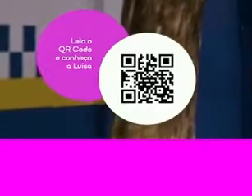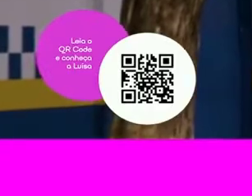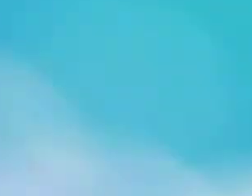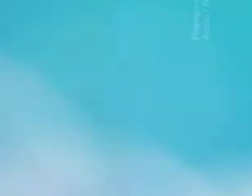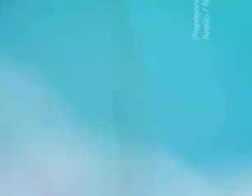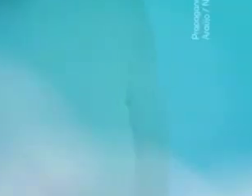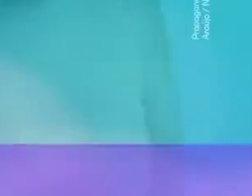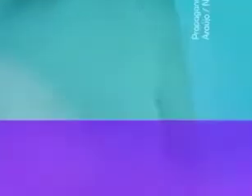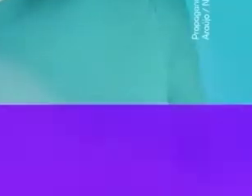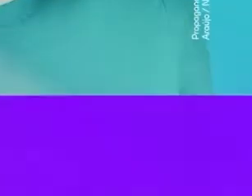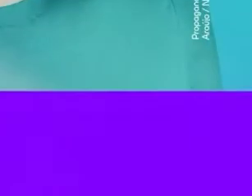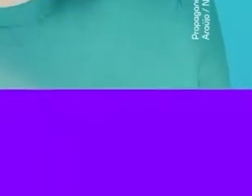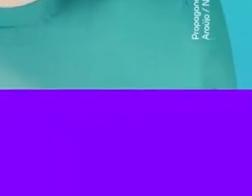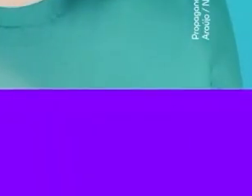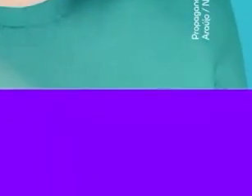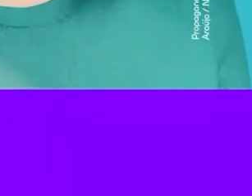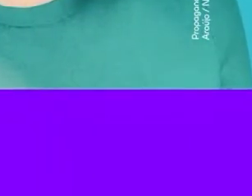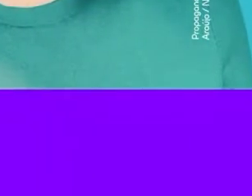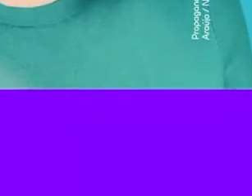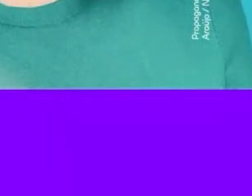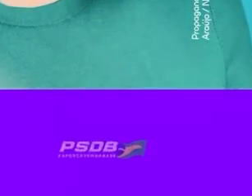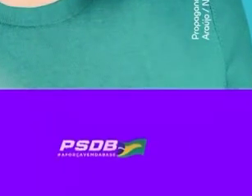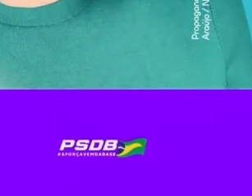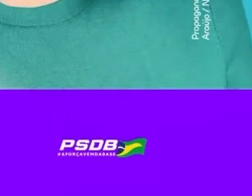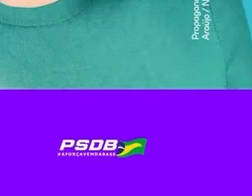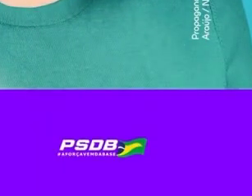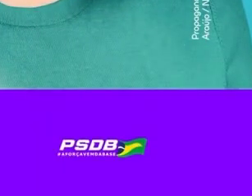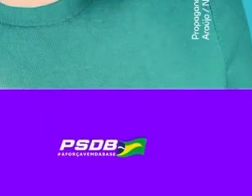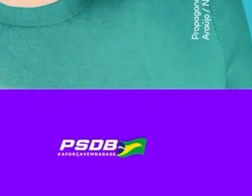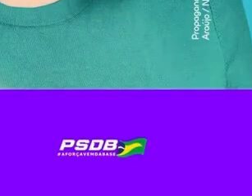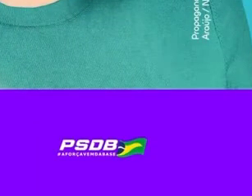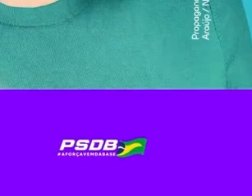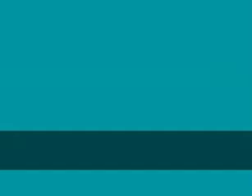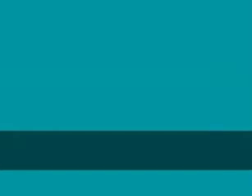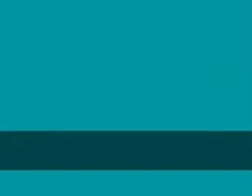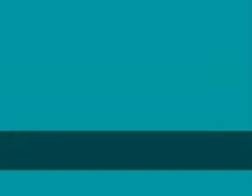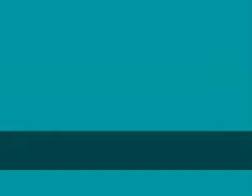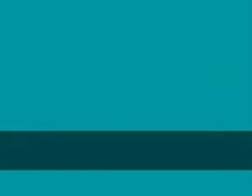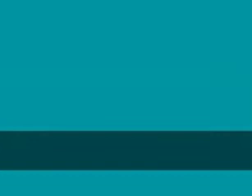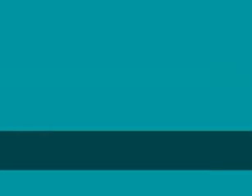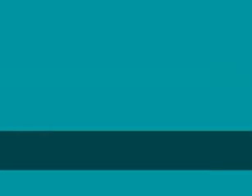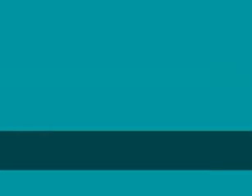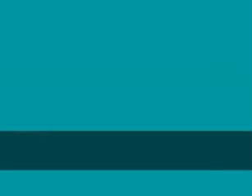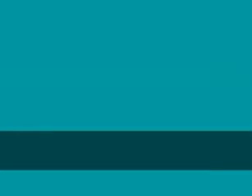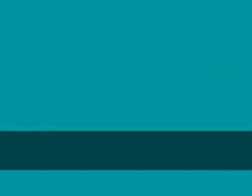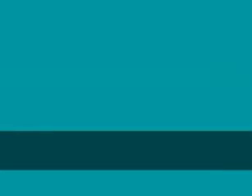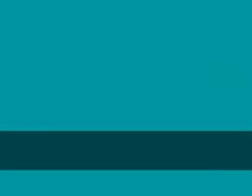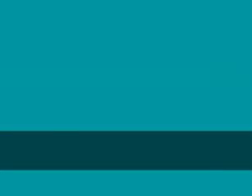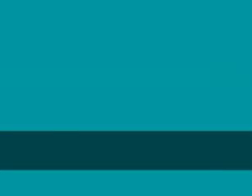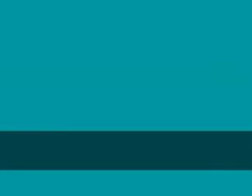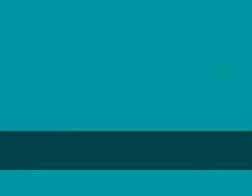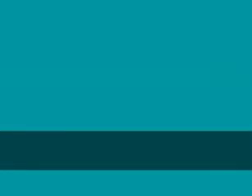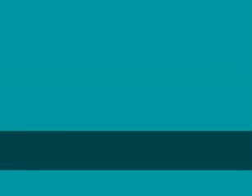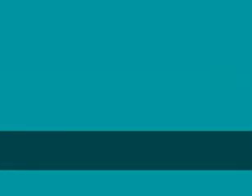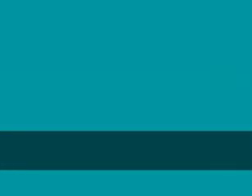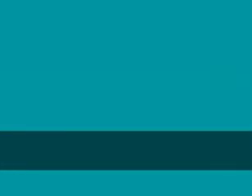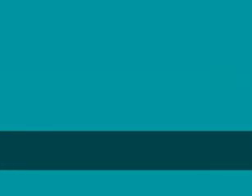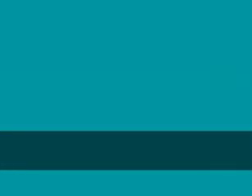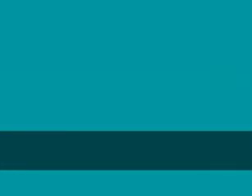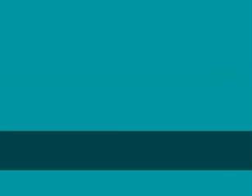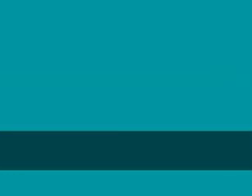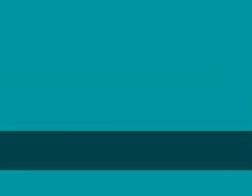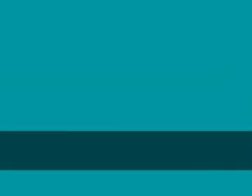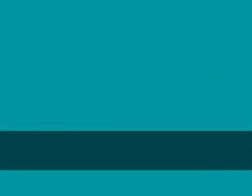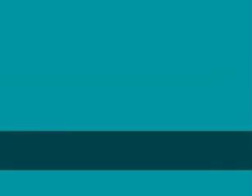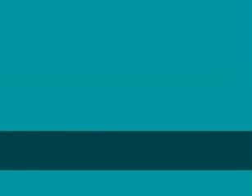mulheres. Saiba mais em www.luisa45.com.br Sou Fabiano Caseca. Visite nossas redes